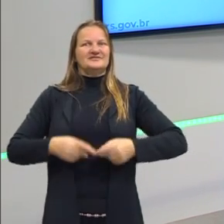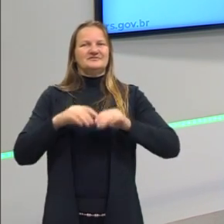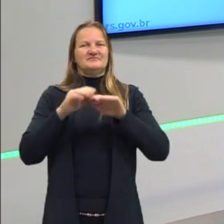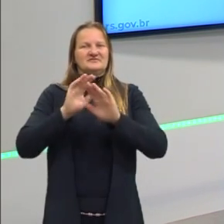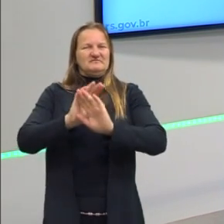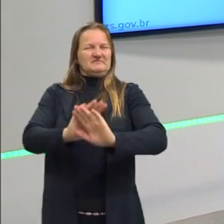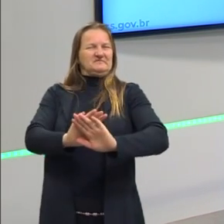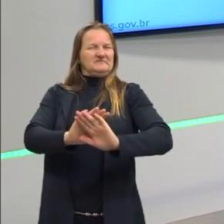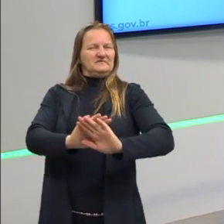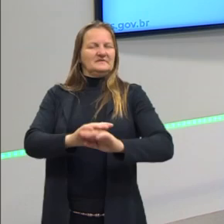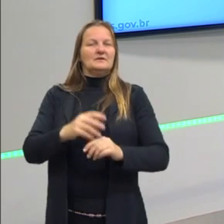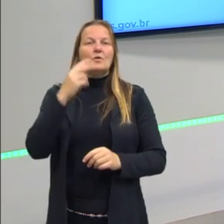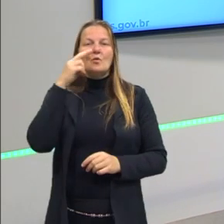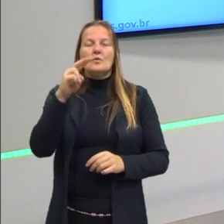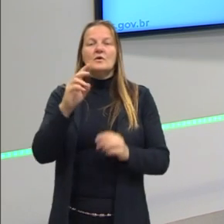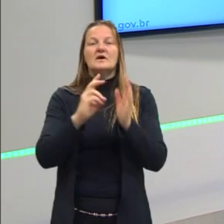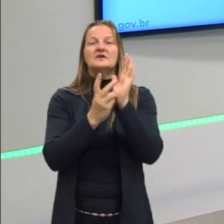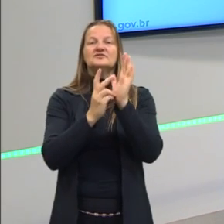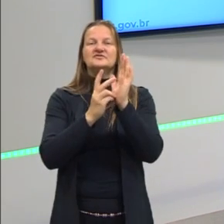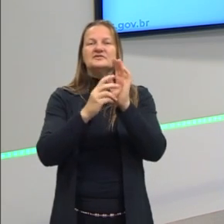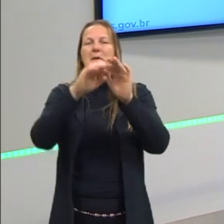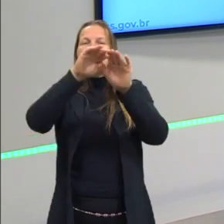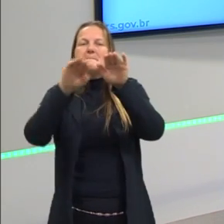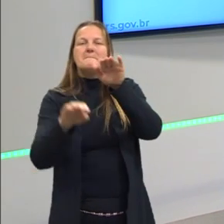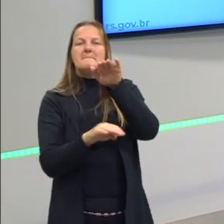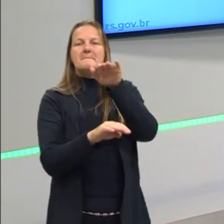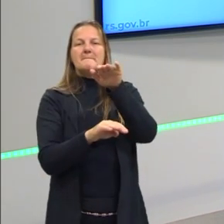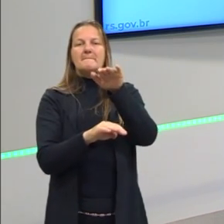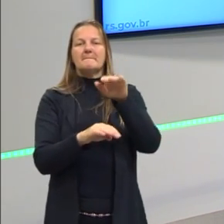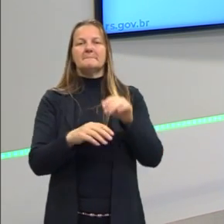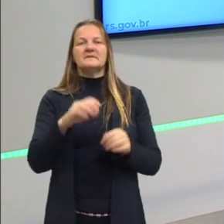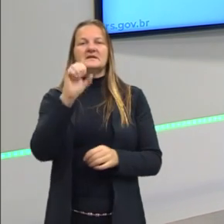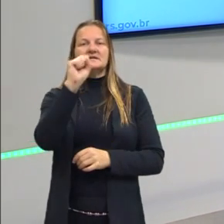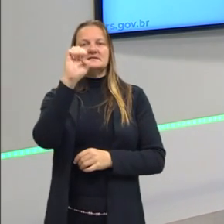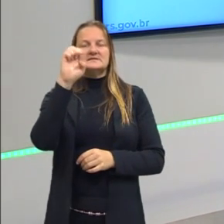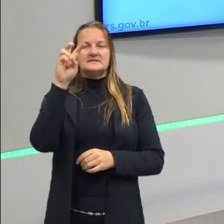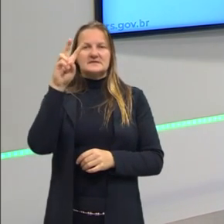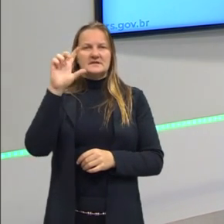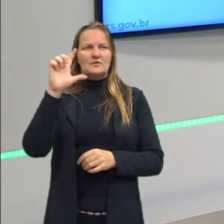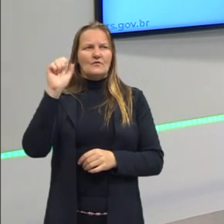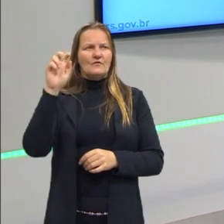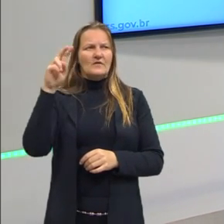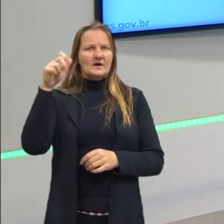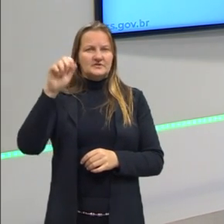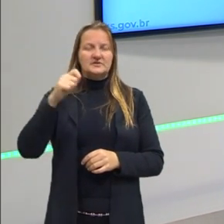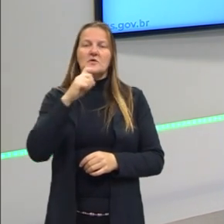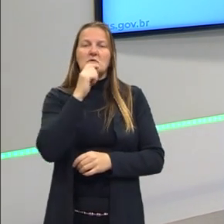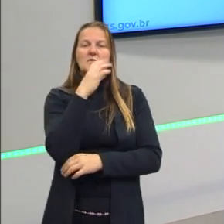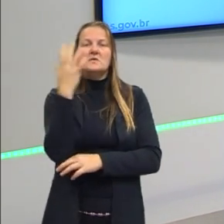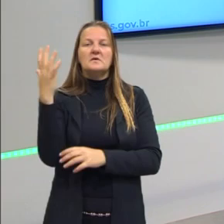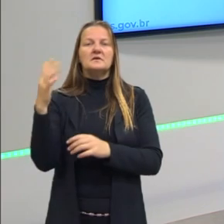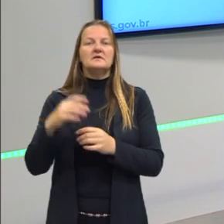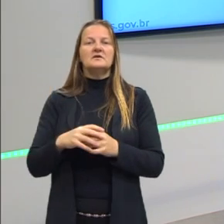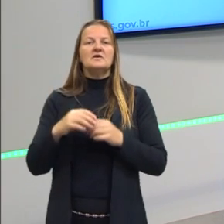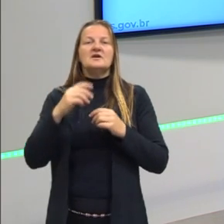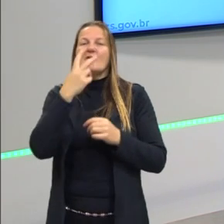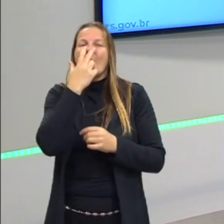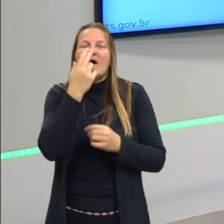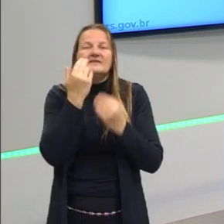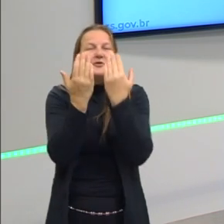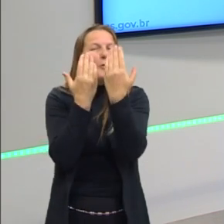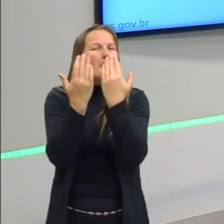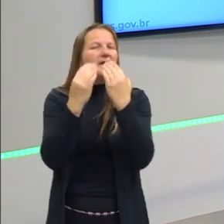Essa coisa de ver o indígena como alguém inferior, como alguém selvagem, alguém da natureza, quase como se ele fosse uma